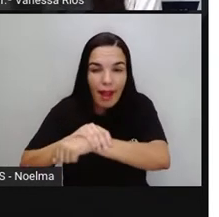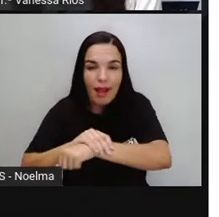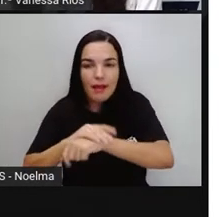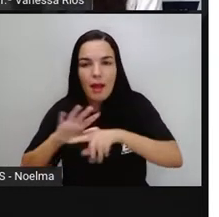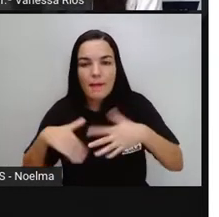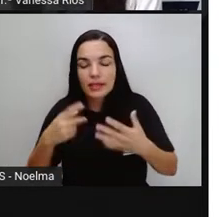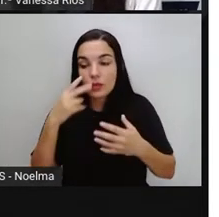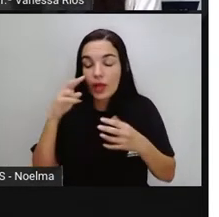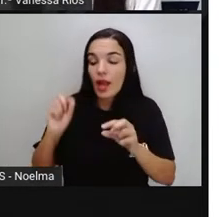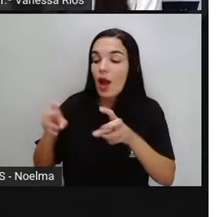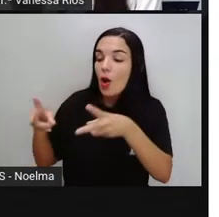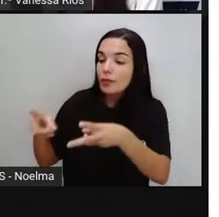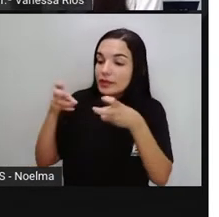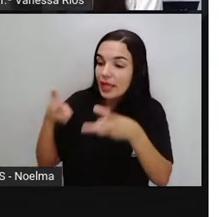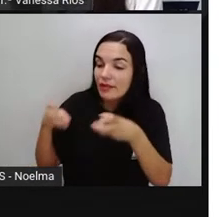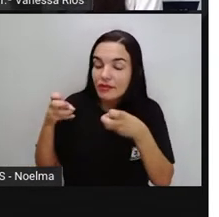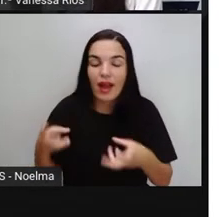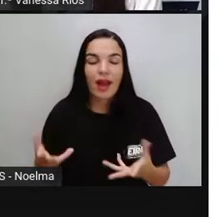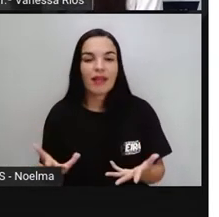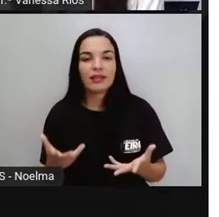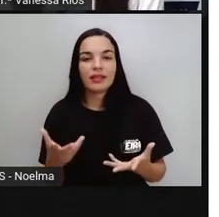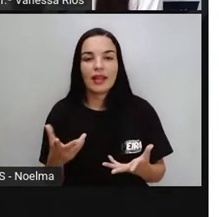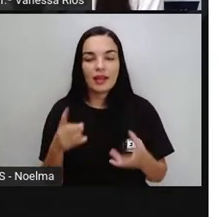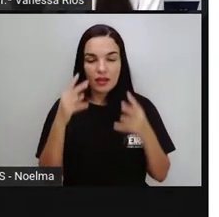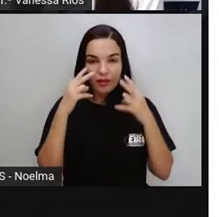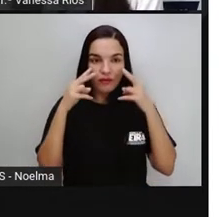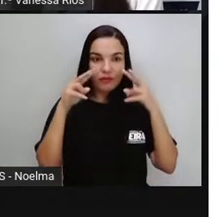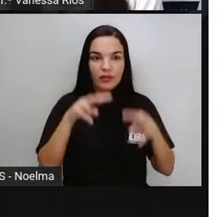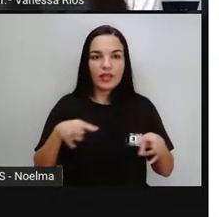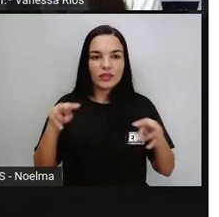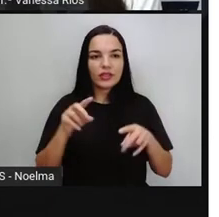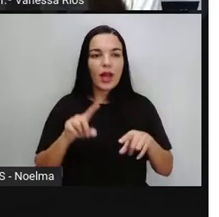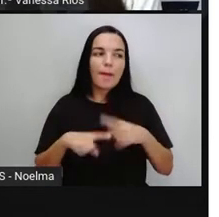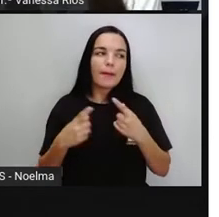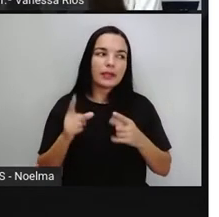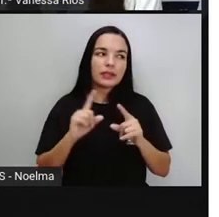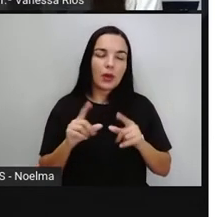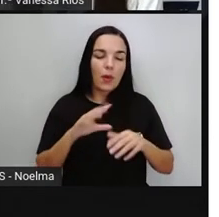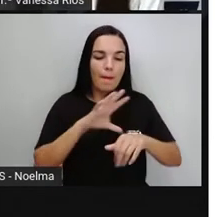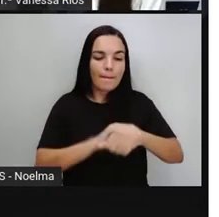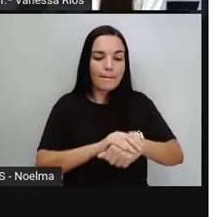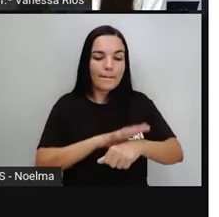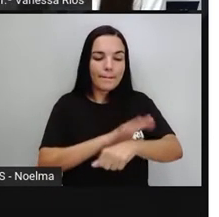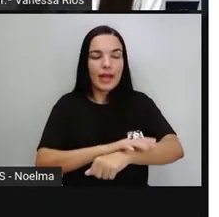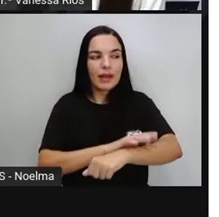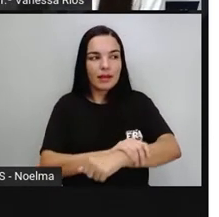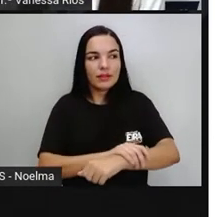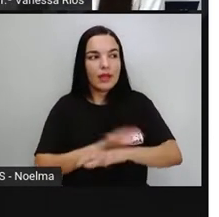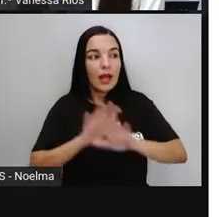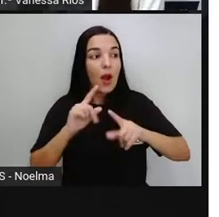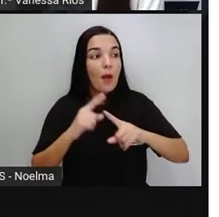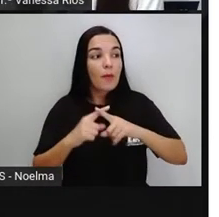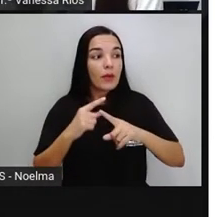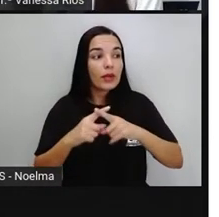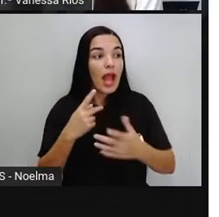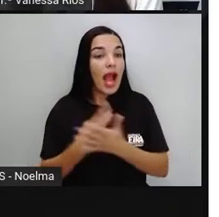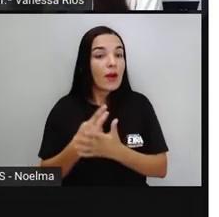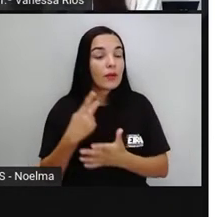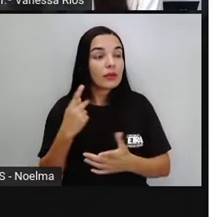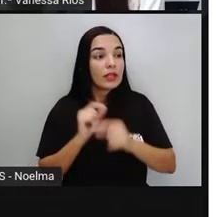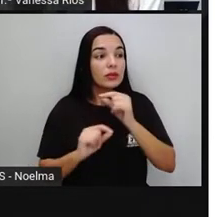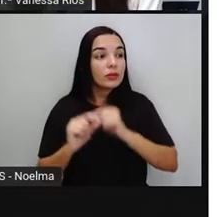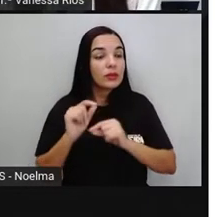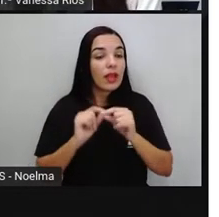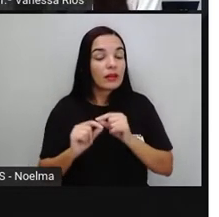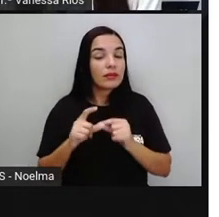a serem observadas, né? Vistas, mas não de forma concreta, porque acontecem em torno de ações que as